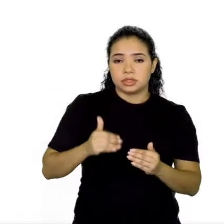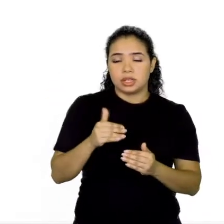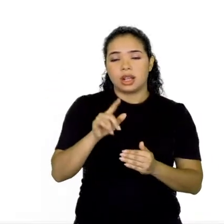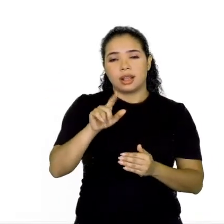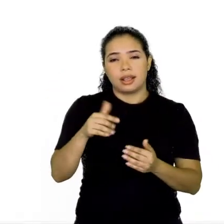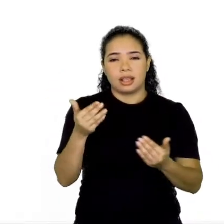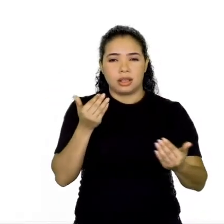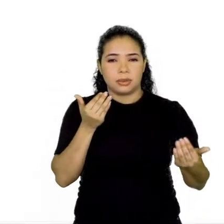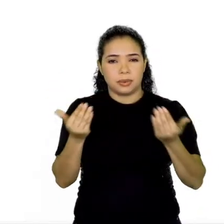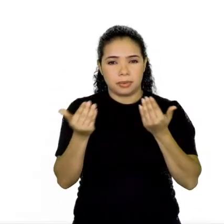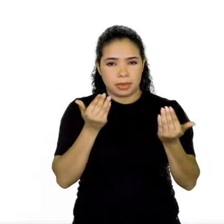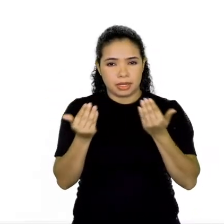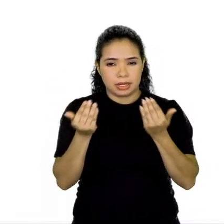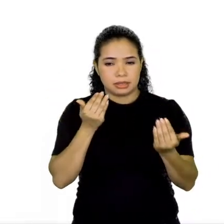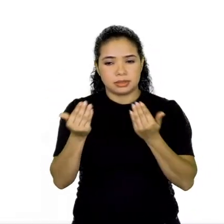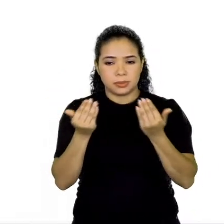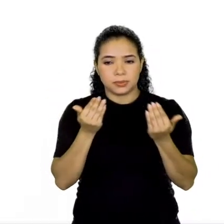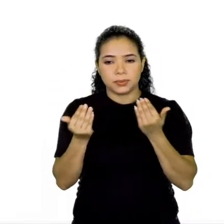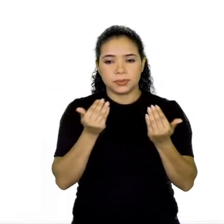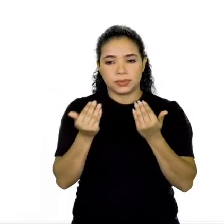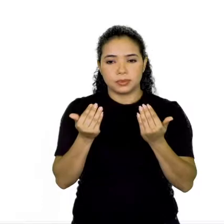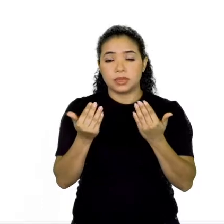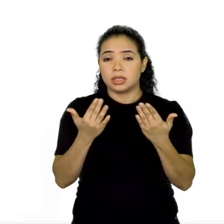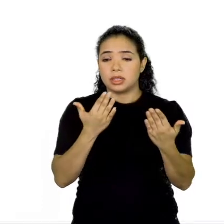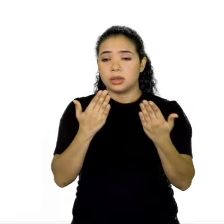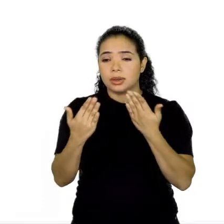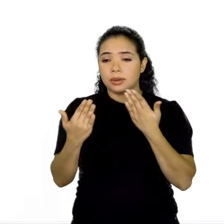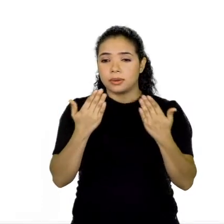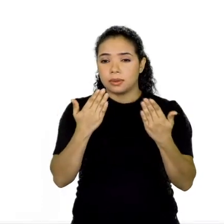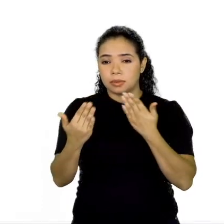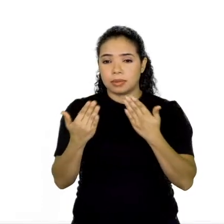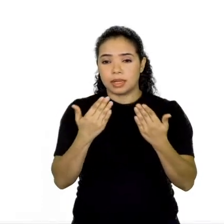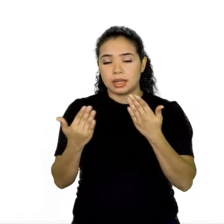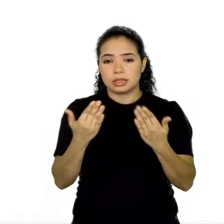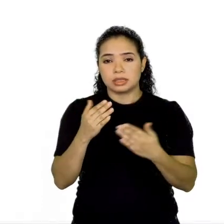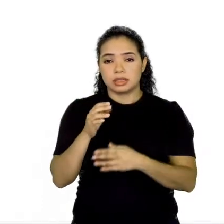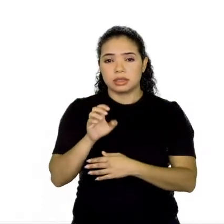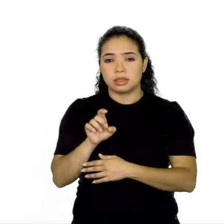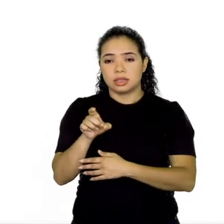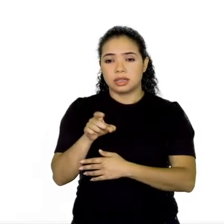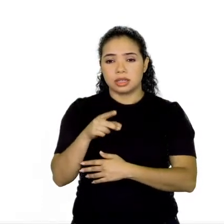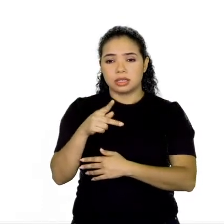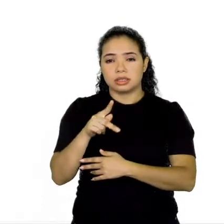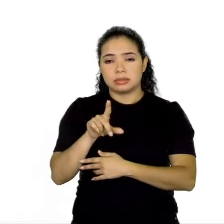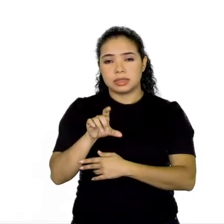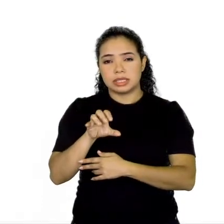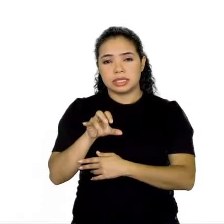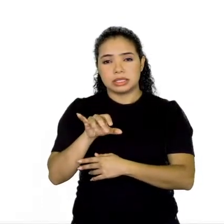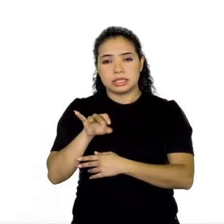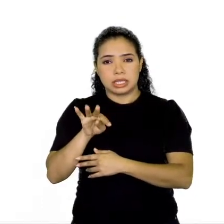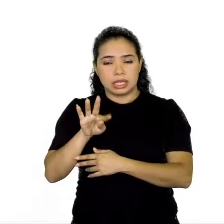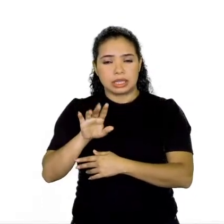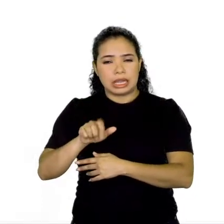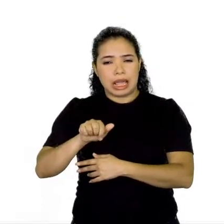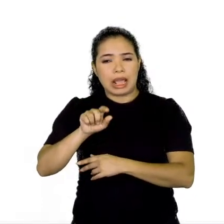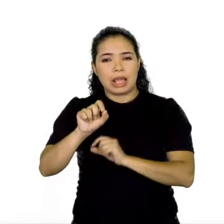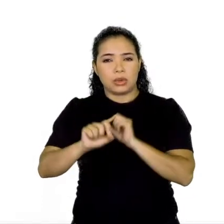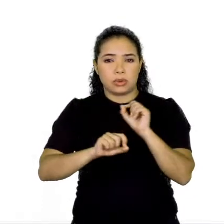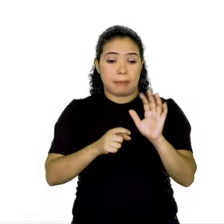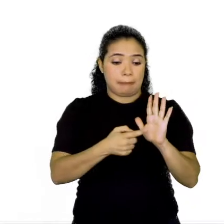comparação. A comparação explícita, ou seja, ela, ao contrário da